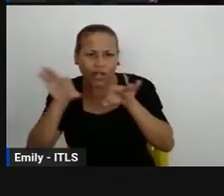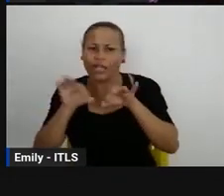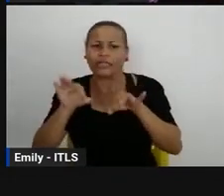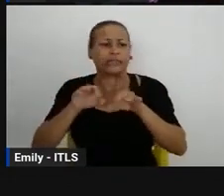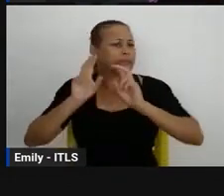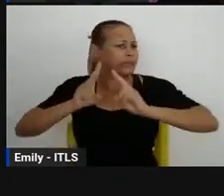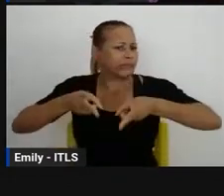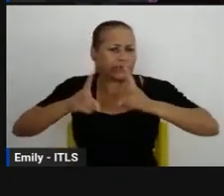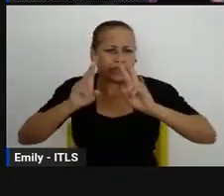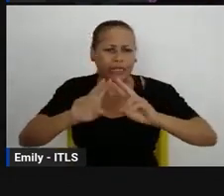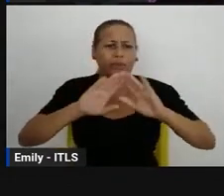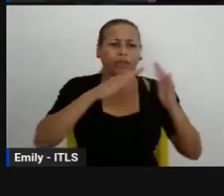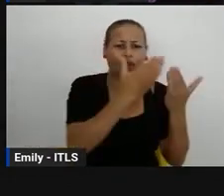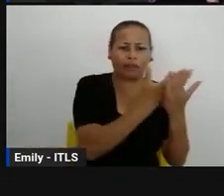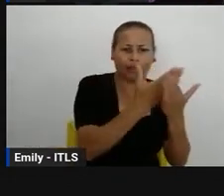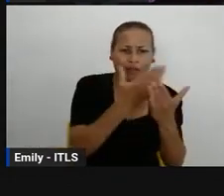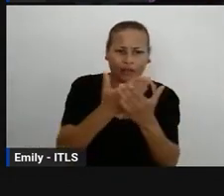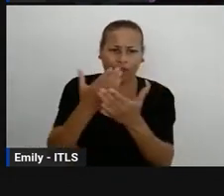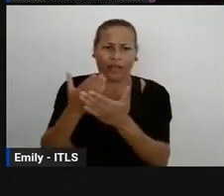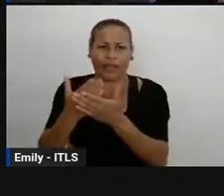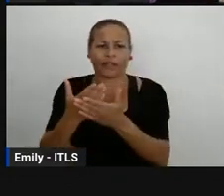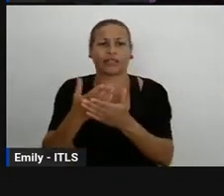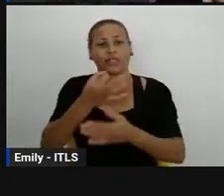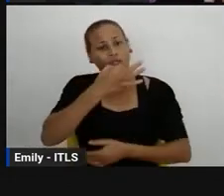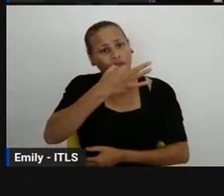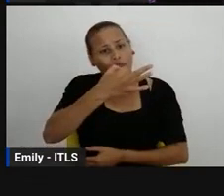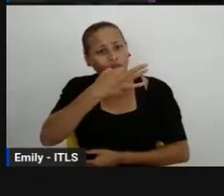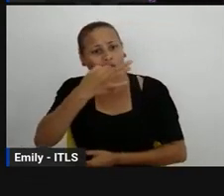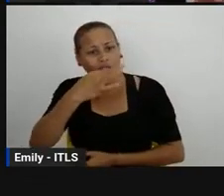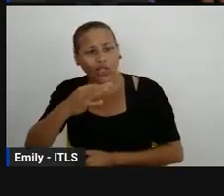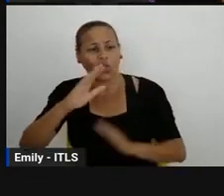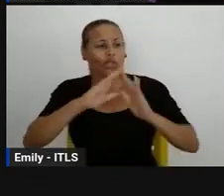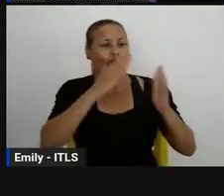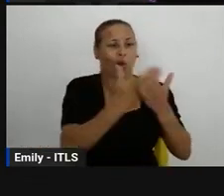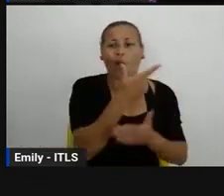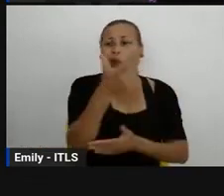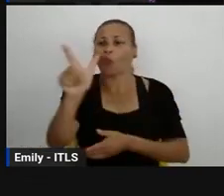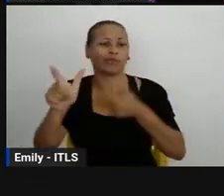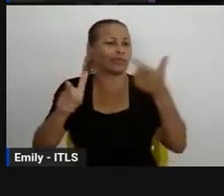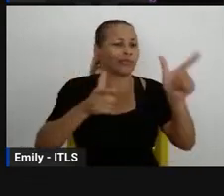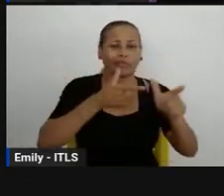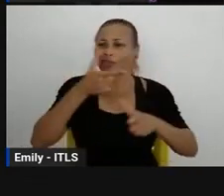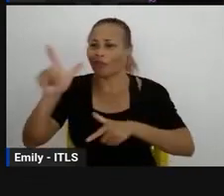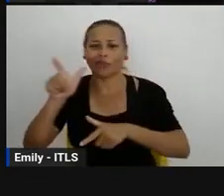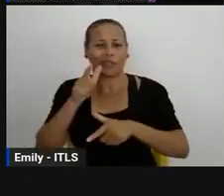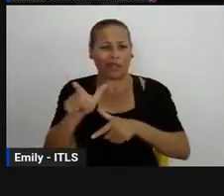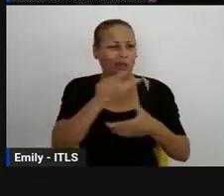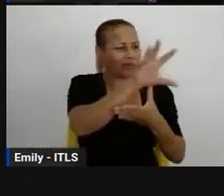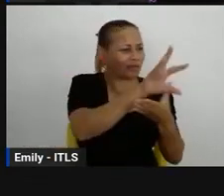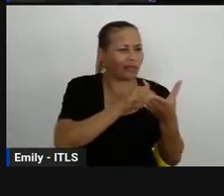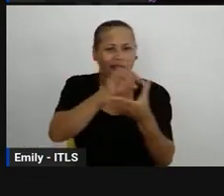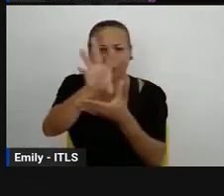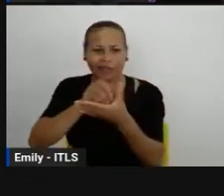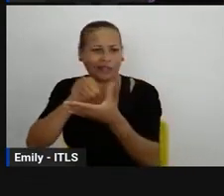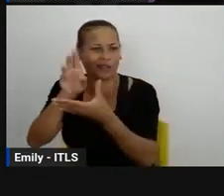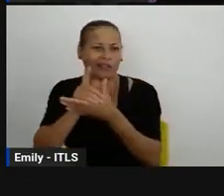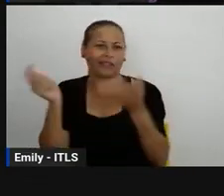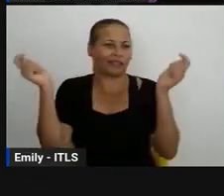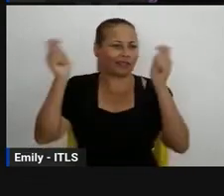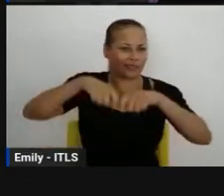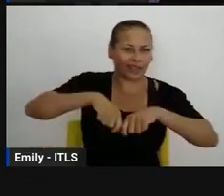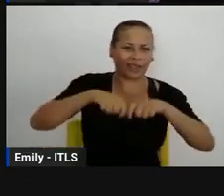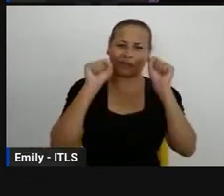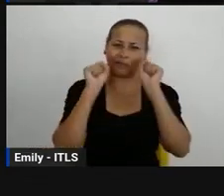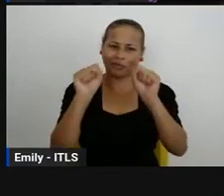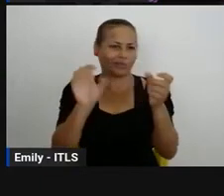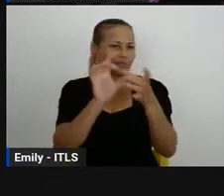as escolas e sugiro que este e outros projetos sejam apresentados às escolas na jornada pedagógica que estamos fazendo novamente e que tenham